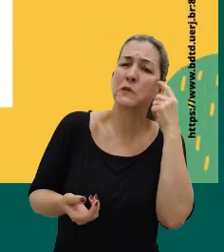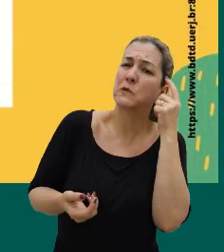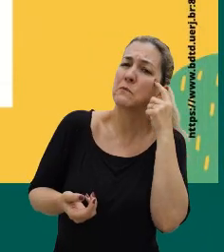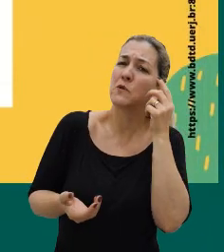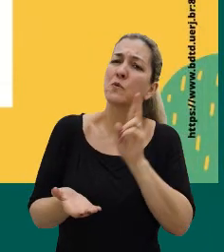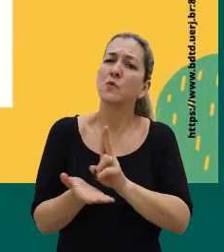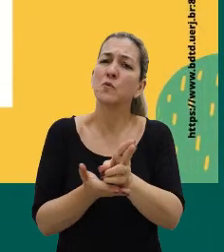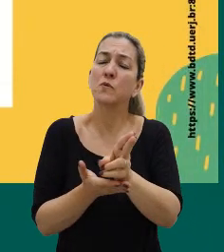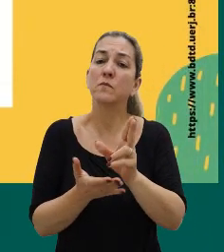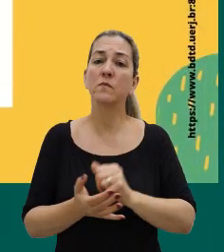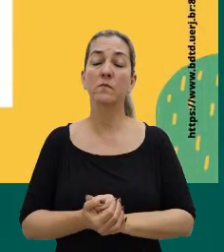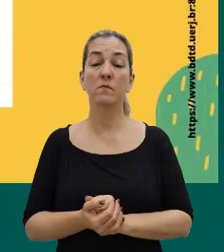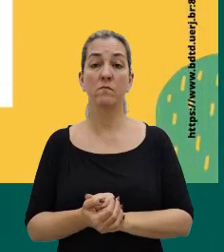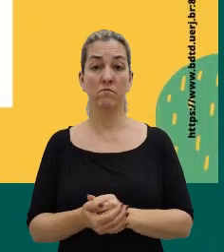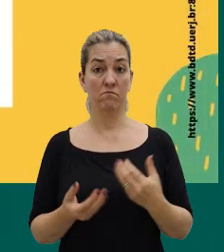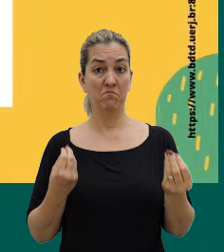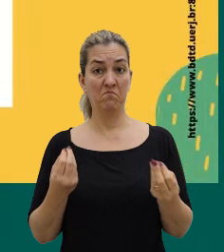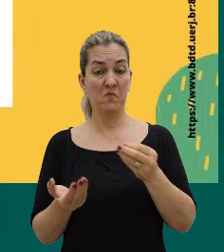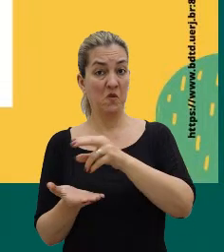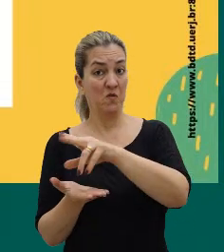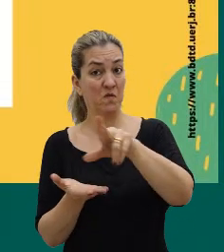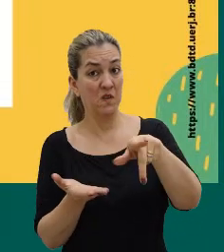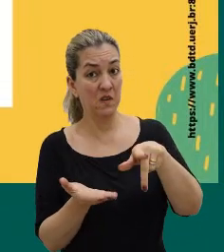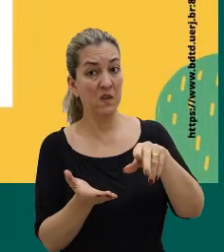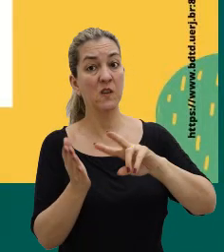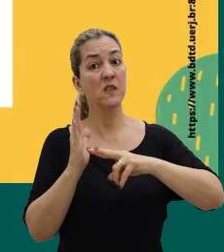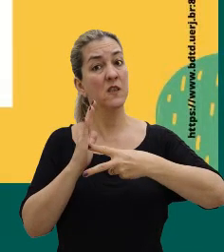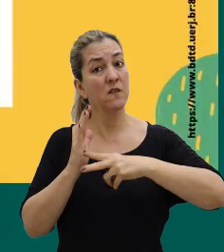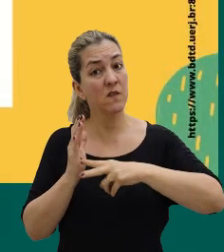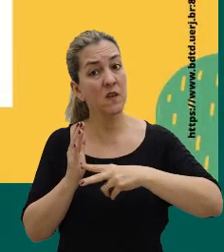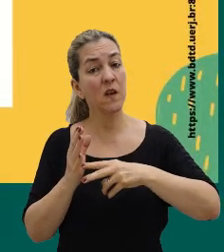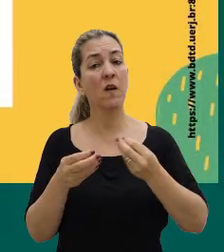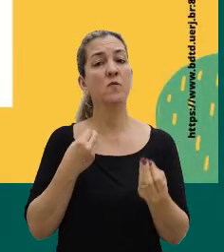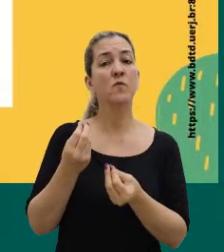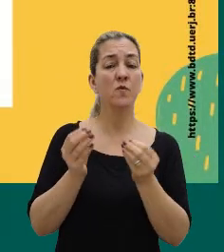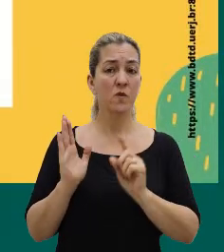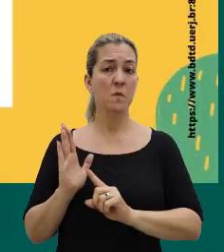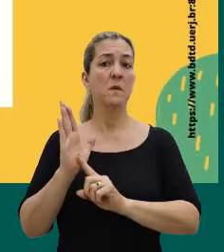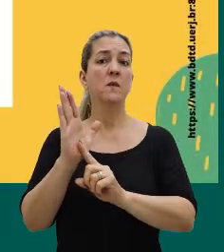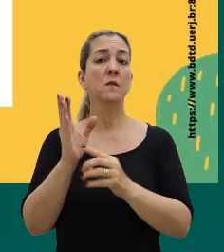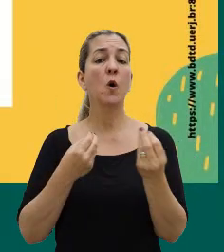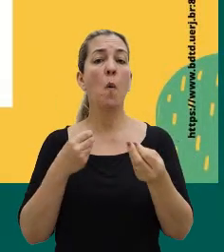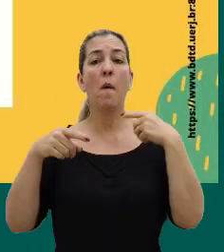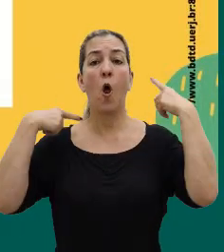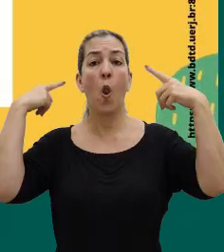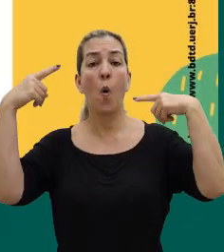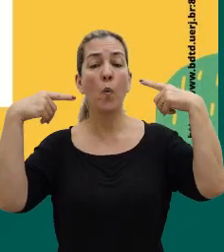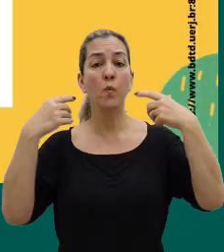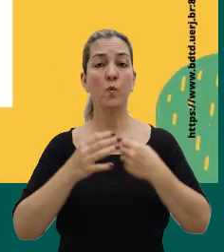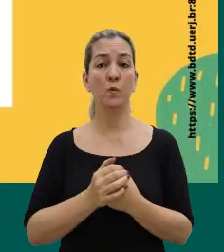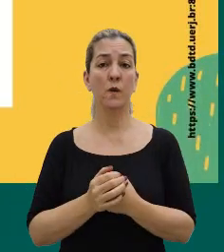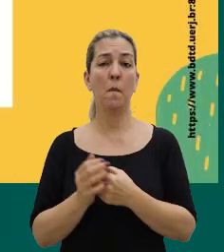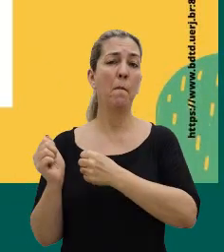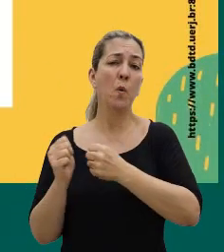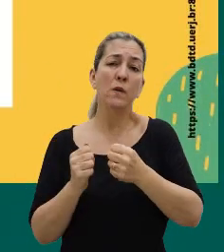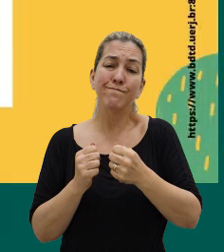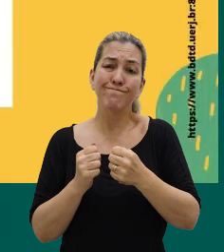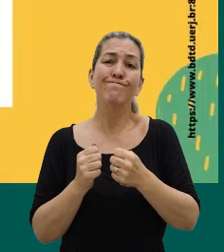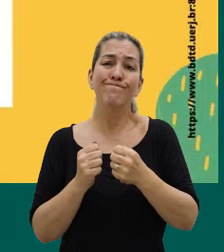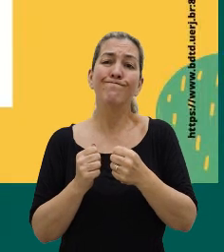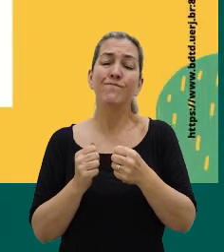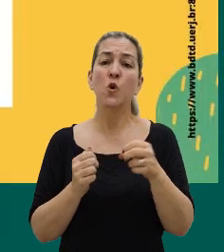pensando. Entre seus múltiplos significados e formas de se apresentar, a loucura, a loucura poderia ser